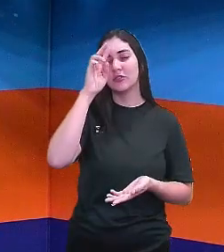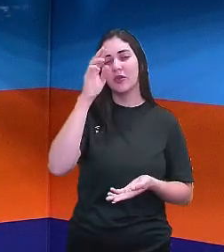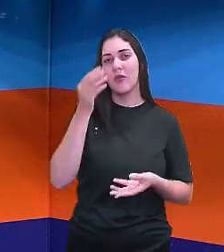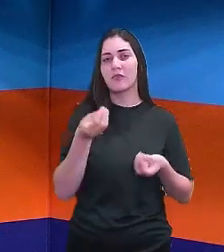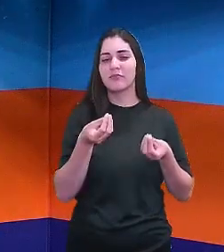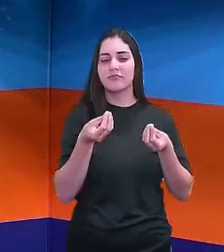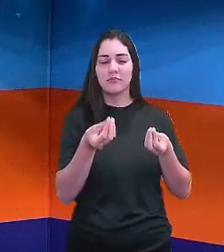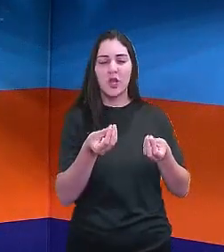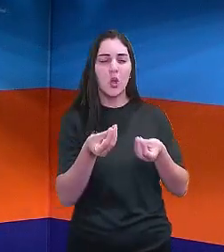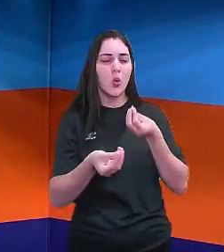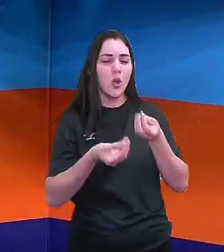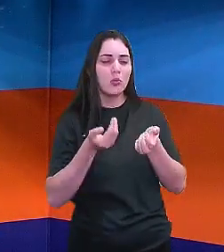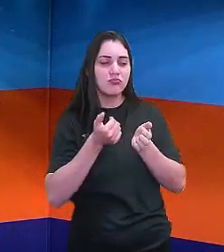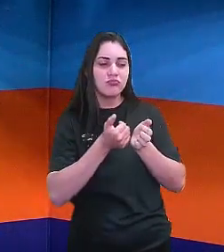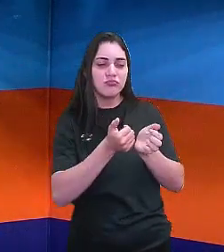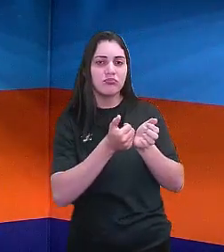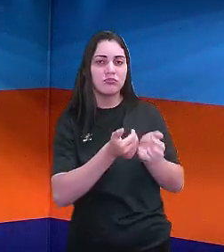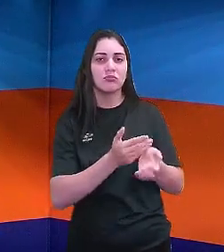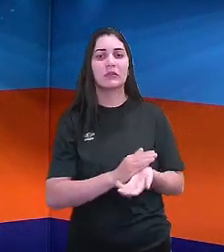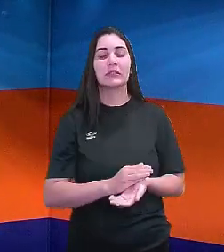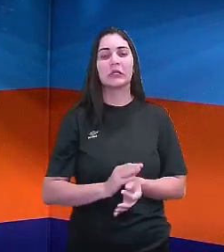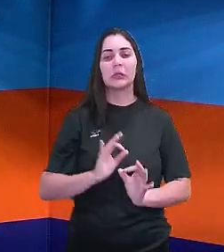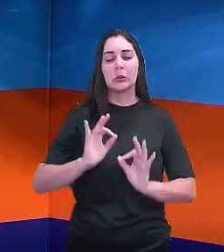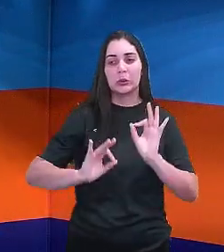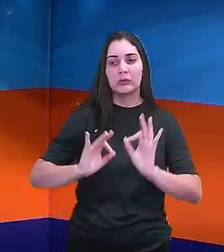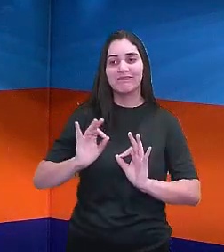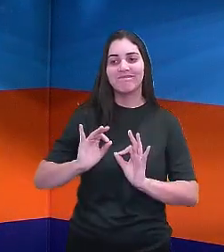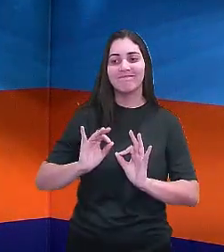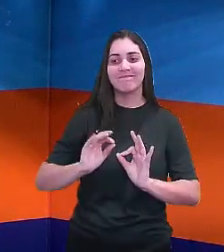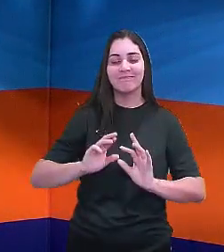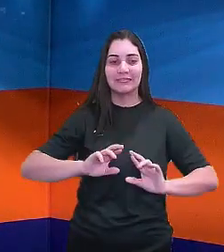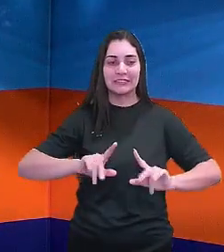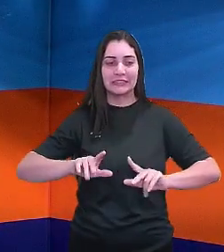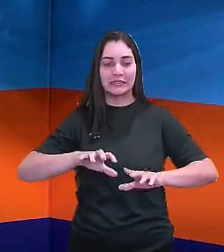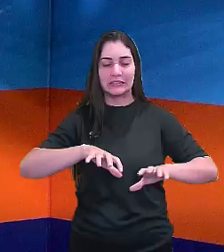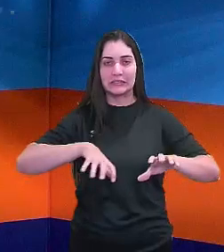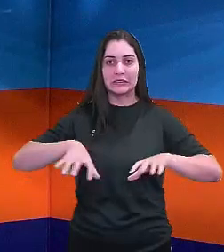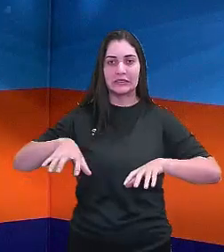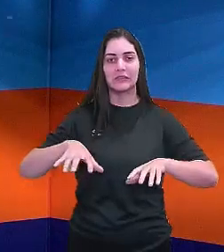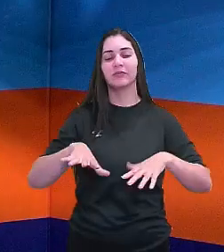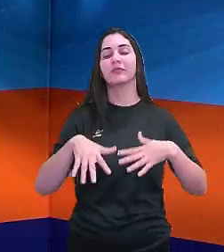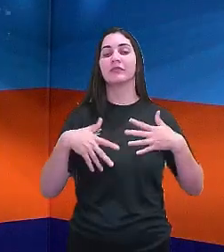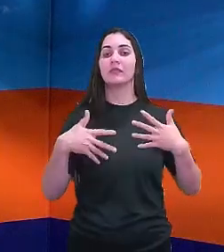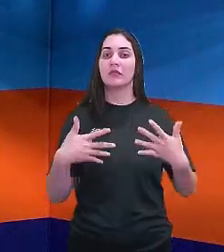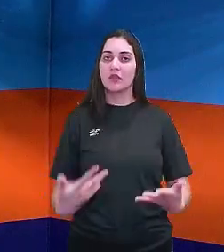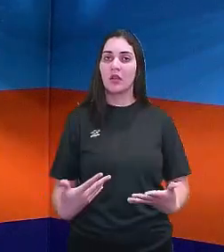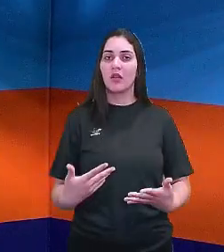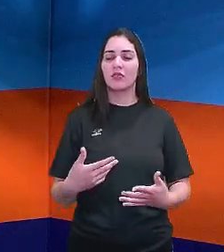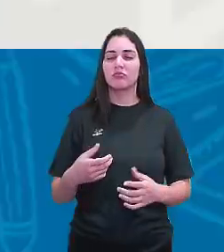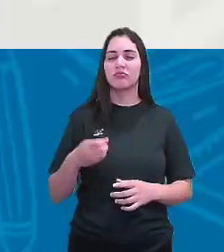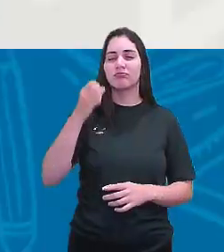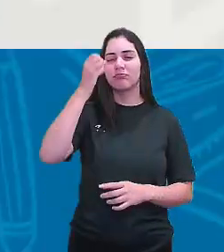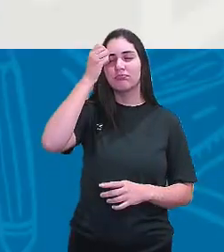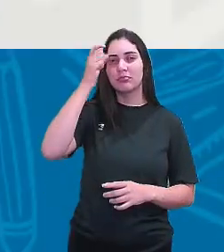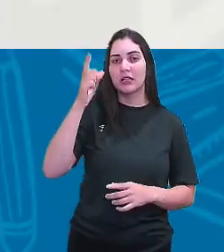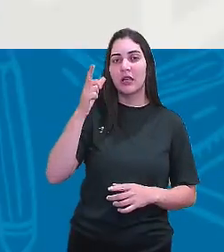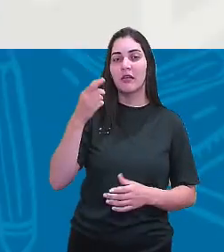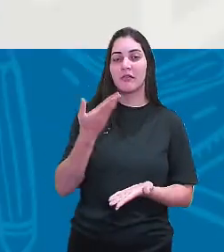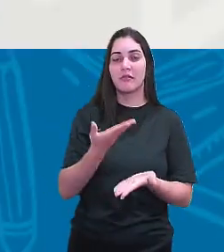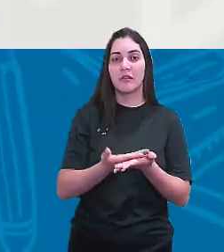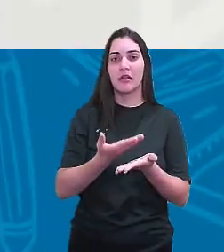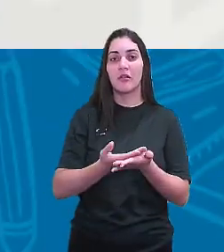coisa em curso ou de forma aleatória. Então, a ideia nessa aula é